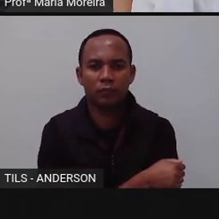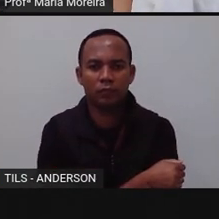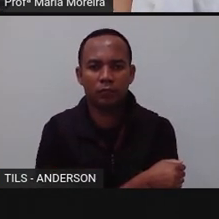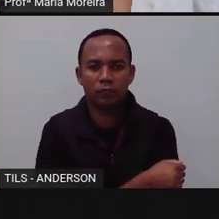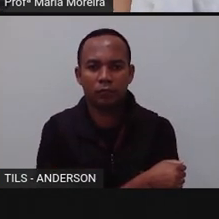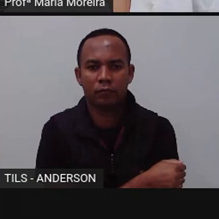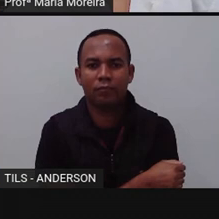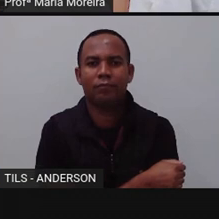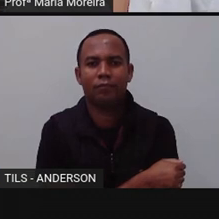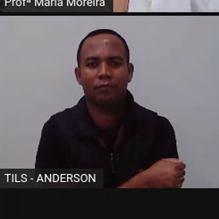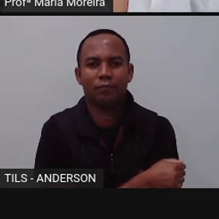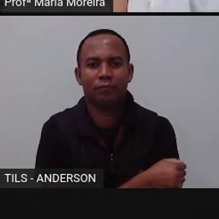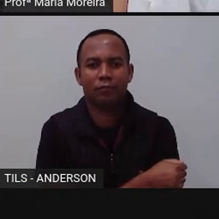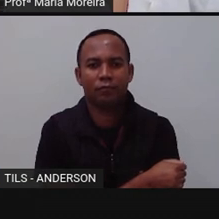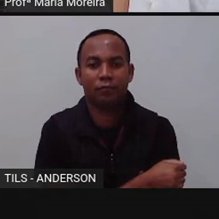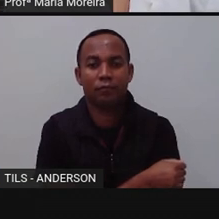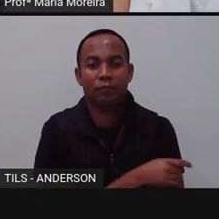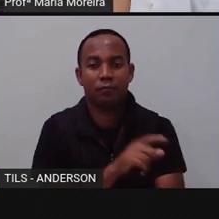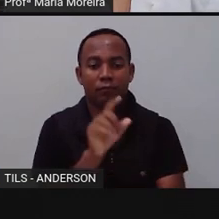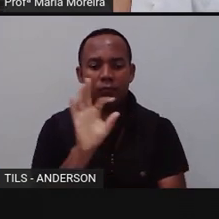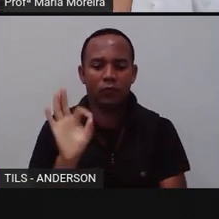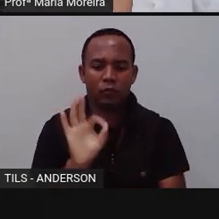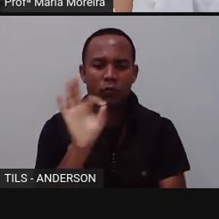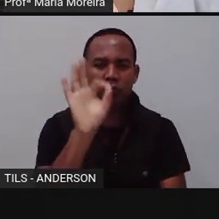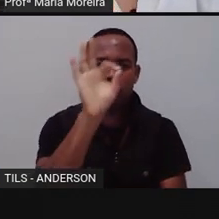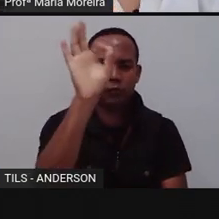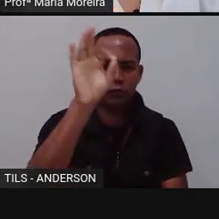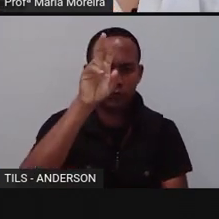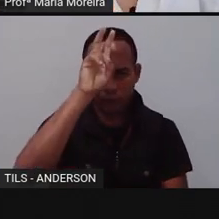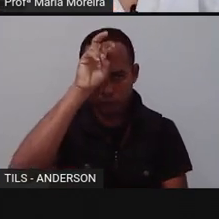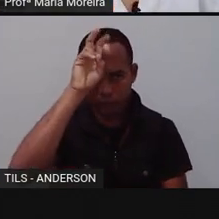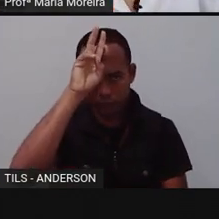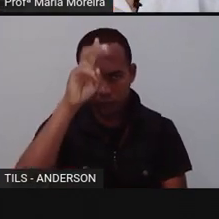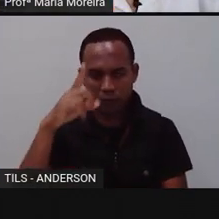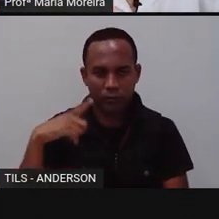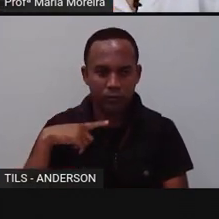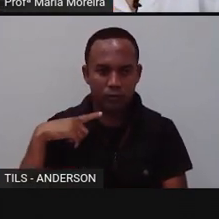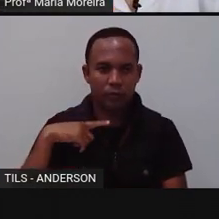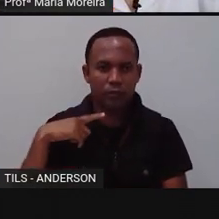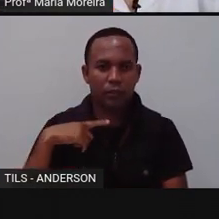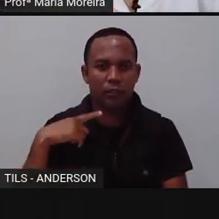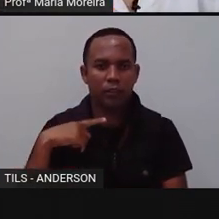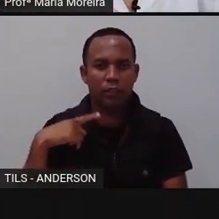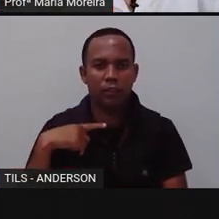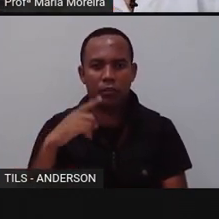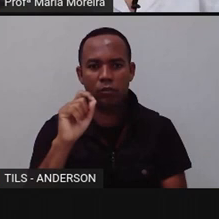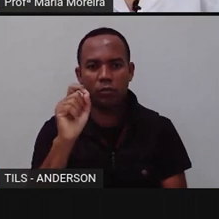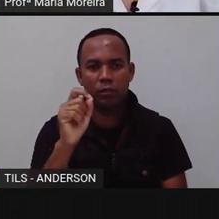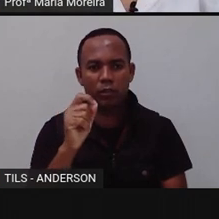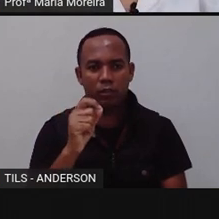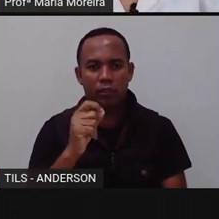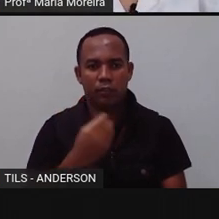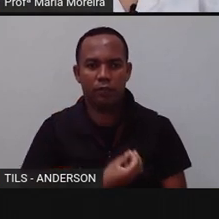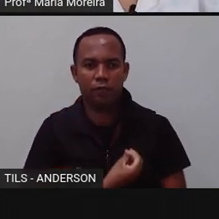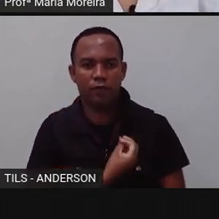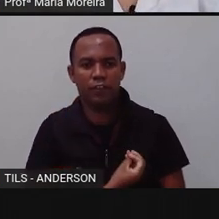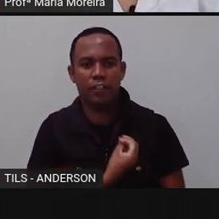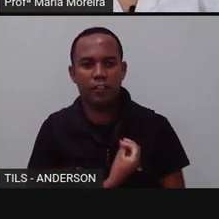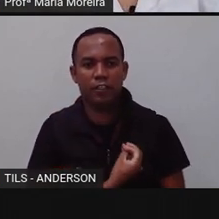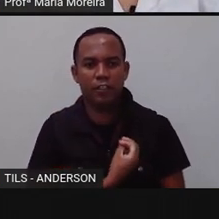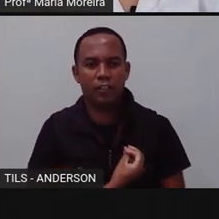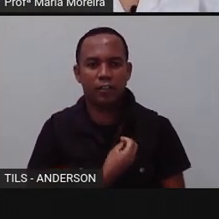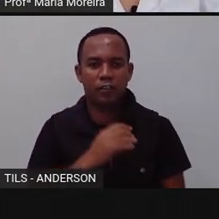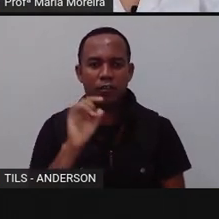que ele já tinha, viu, Anderson? O mosquito, nesse momento, apresenta hábitos diurnos. Você sabe o que é uma coisa